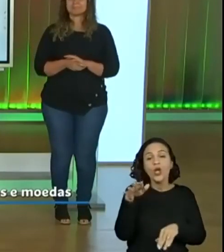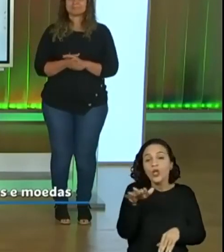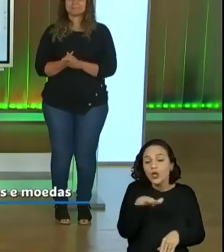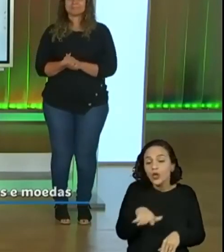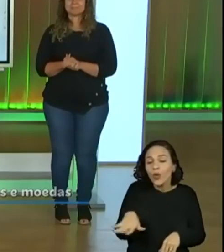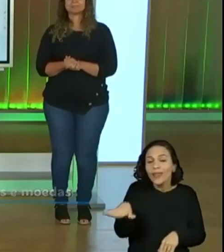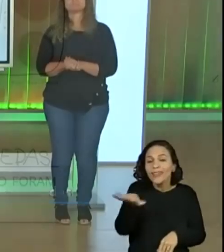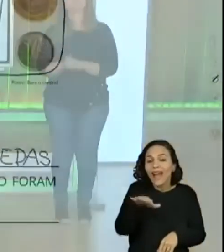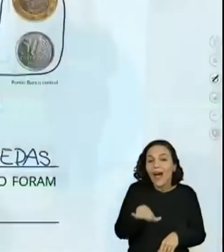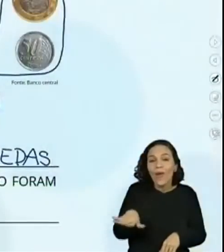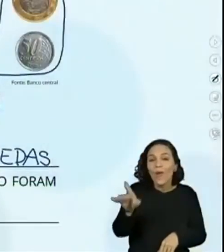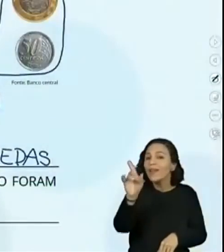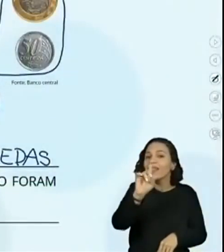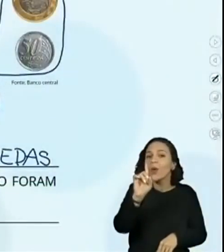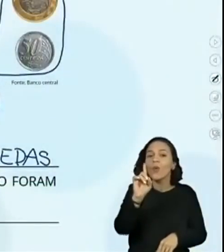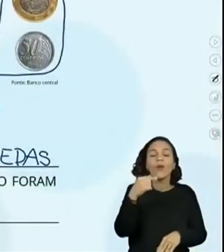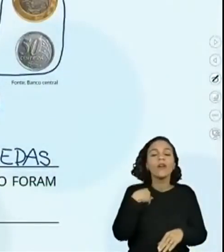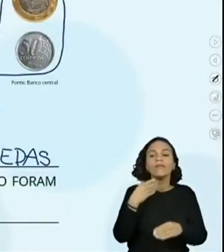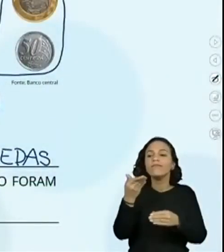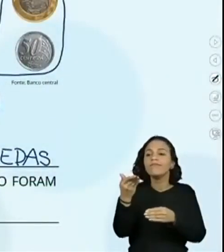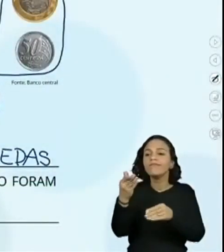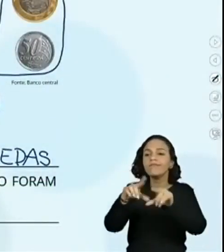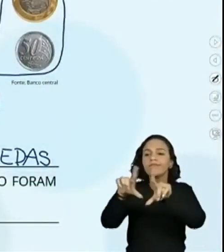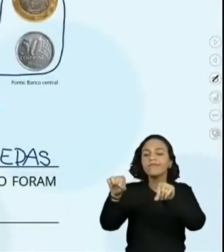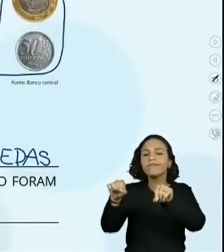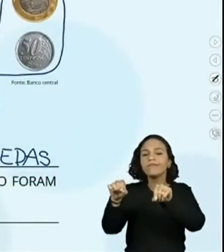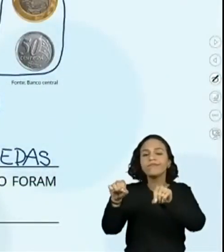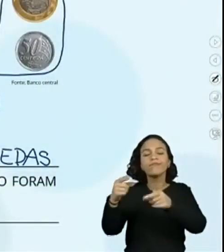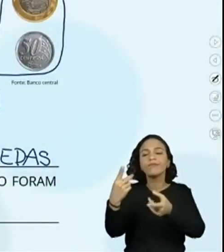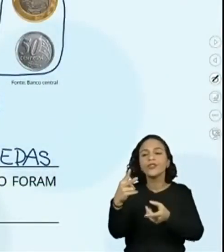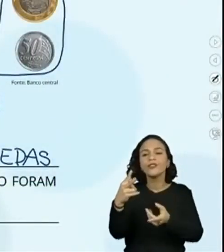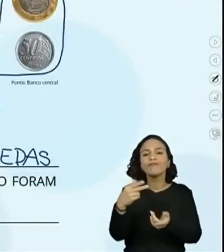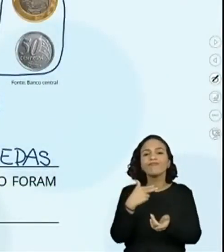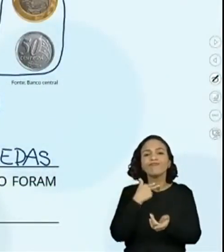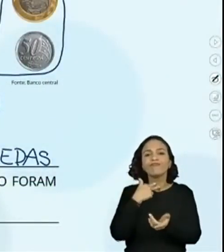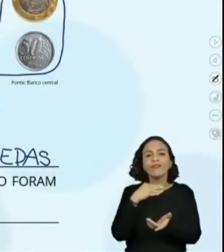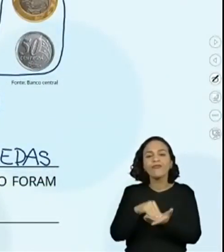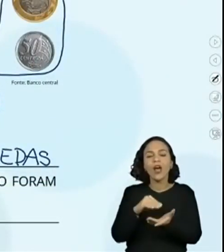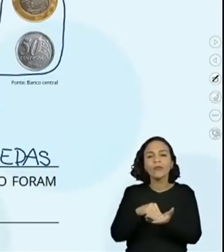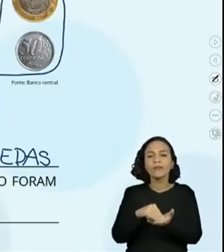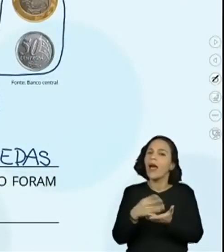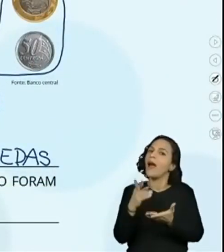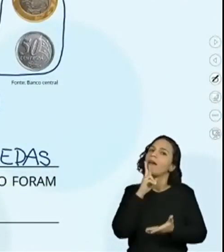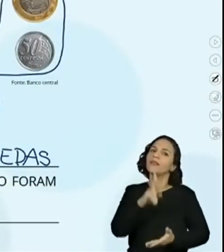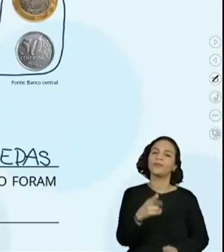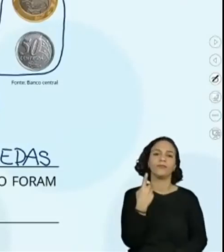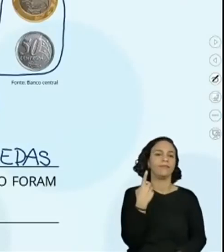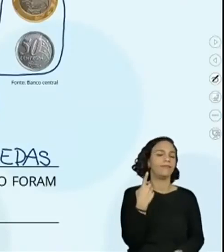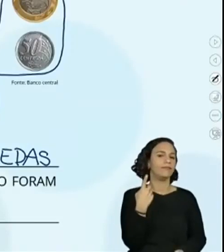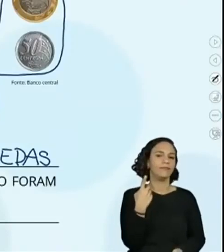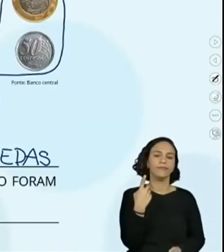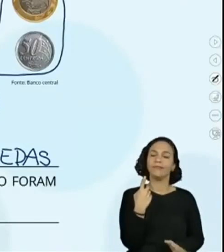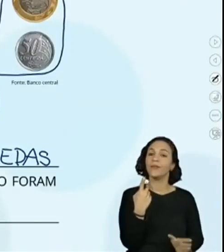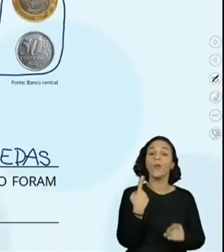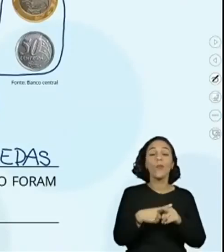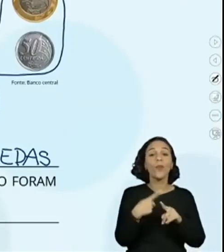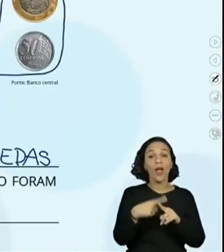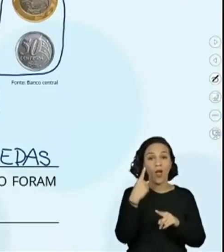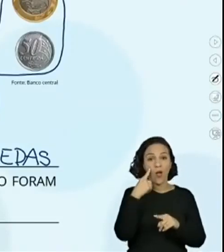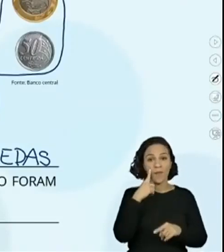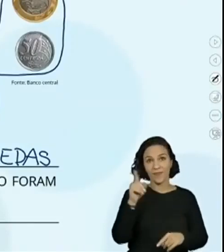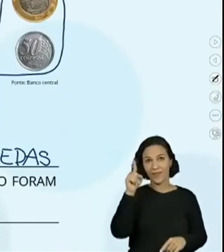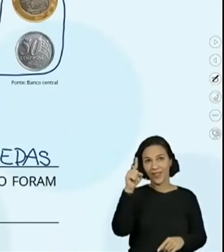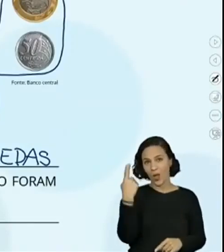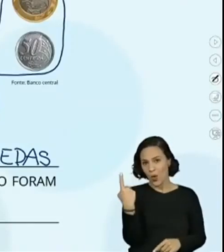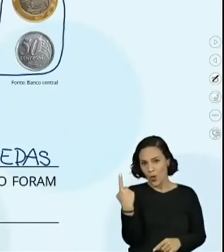foram trocadas pelas cédulas de dois reais? Aí não tem erro. Aí não tem erro, o valor é o mesmo. Vai sempre